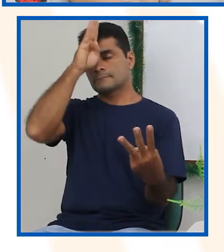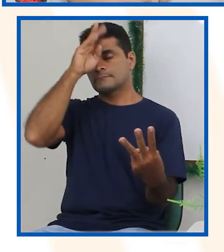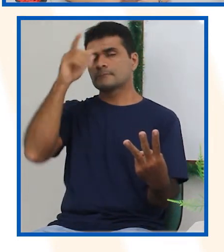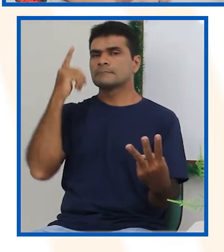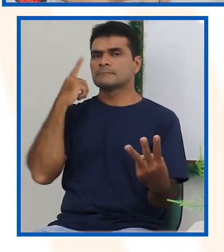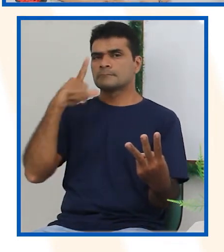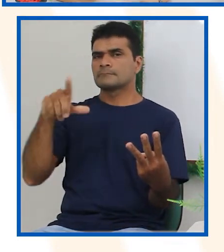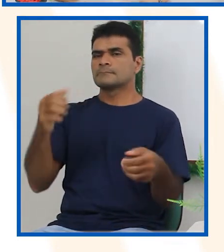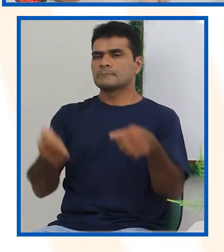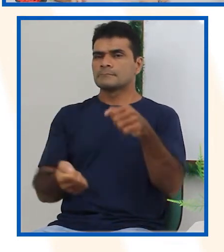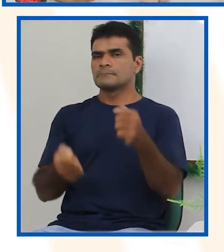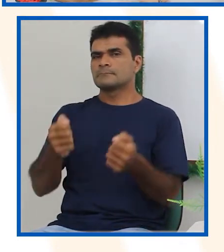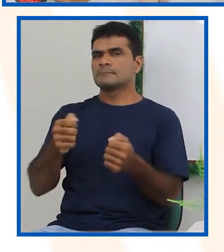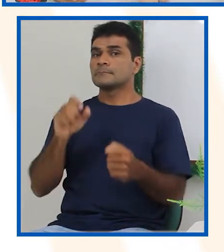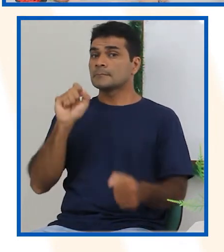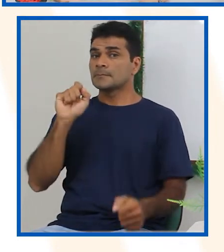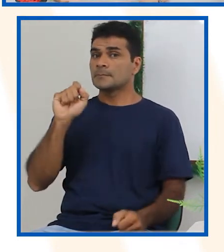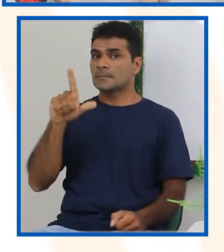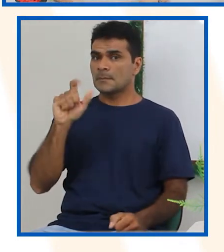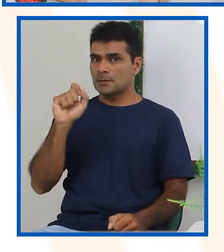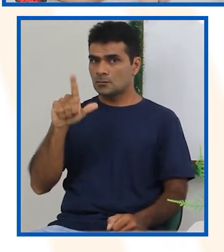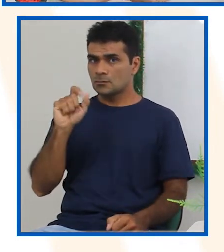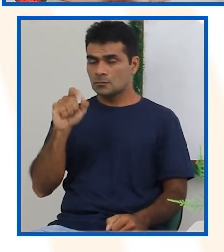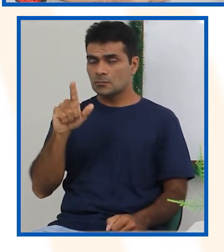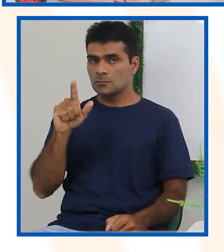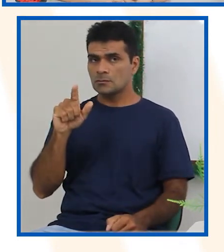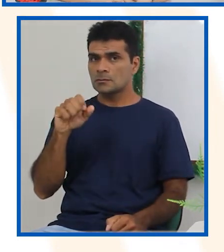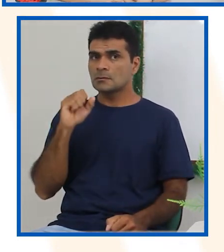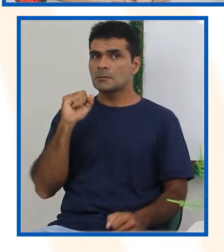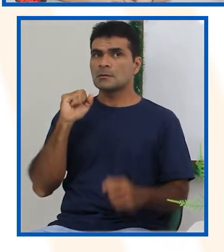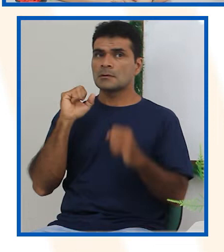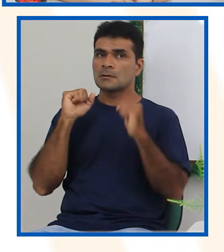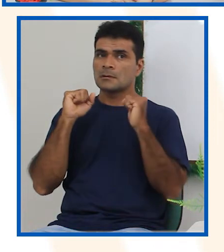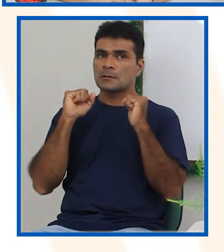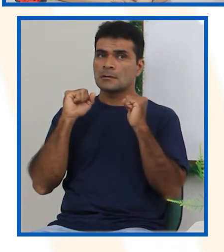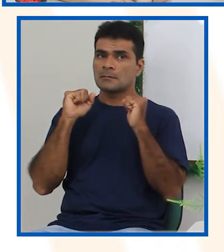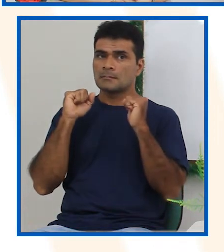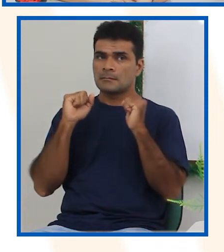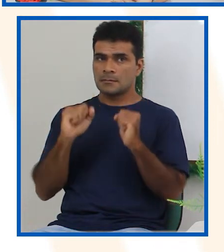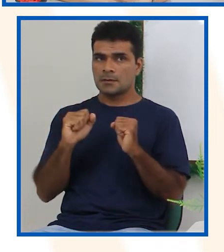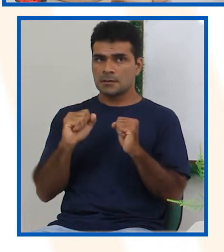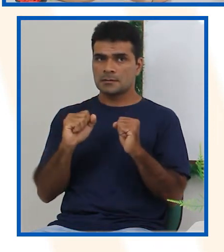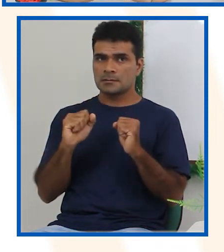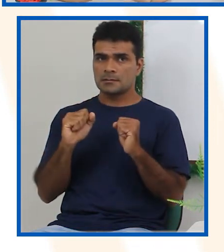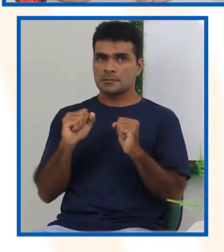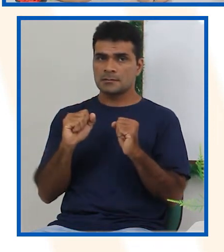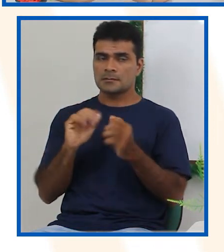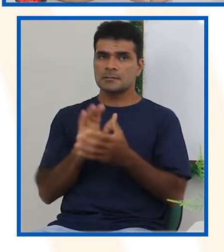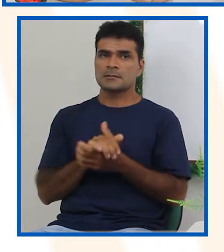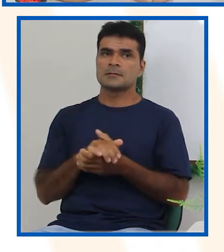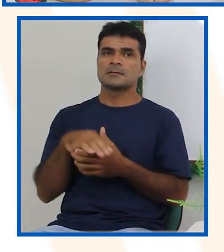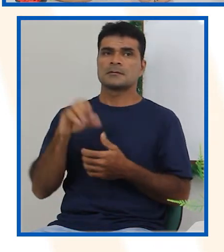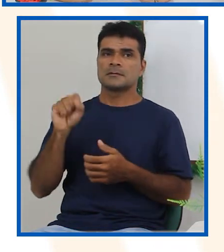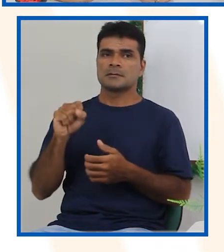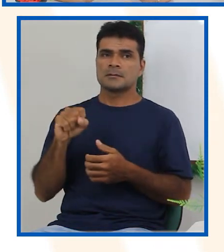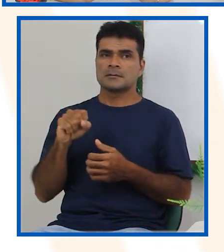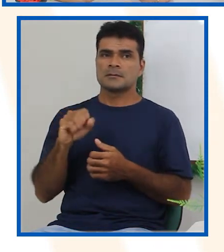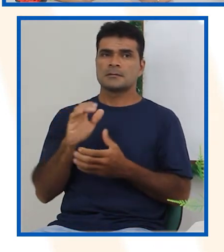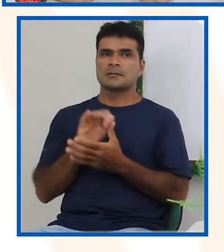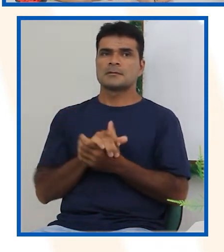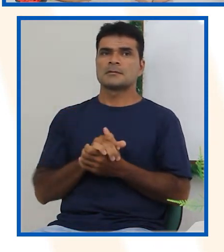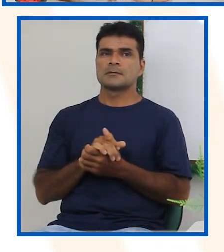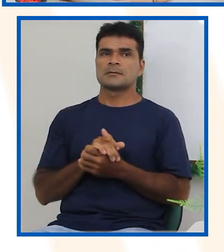certeza. Pode acontecer ou é impossível de acontecer? Não diz aí o nome do